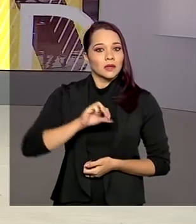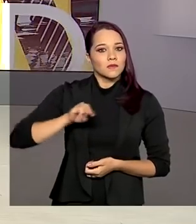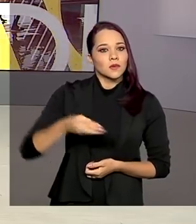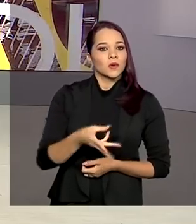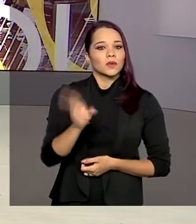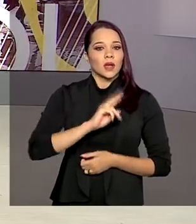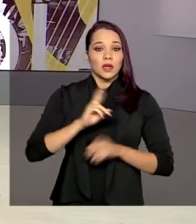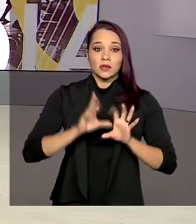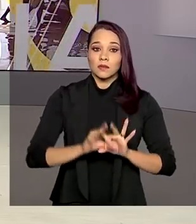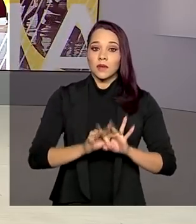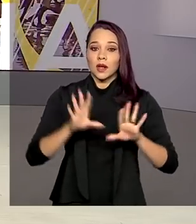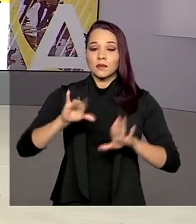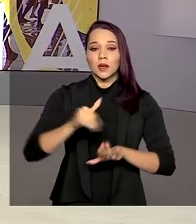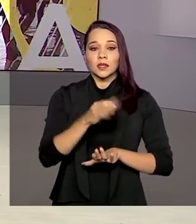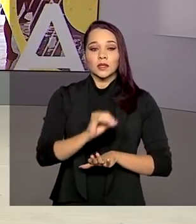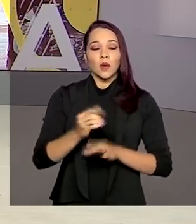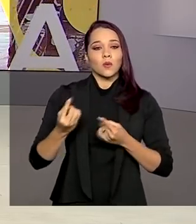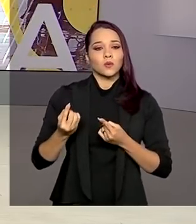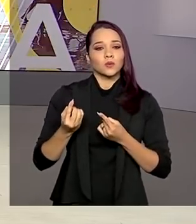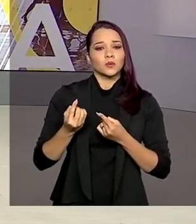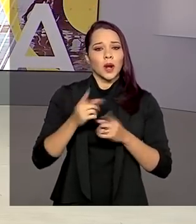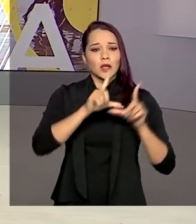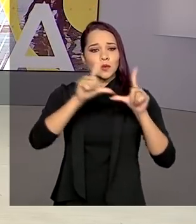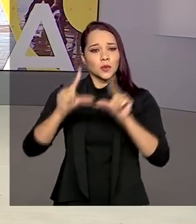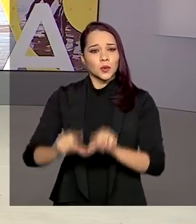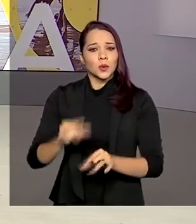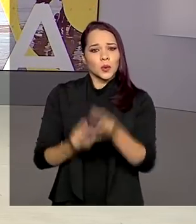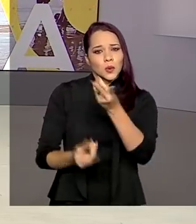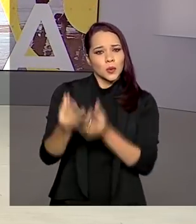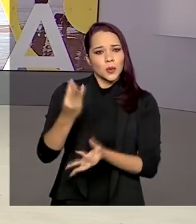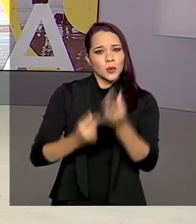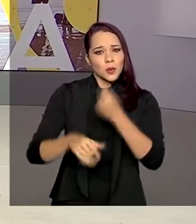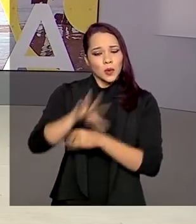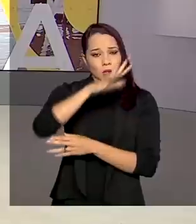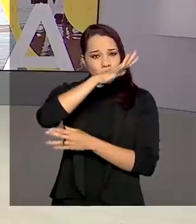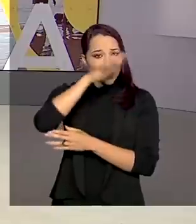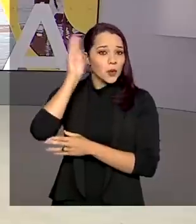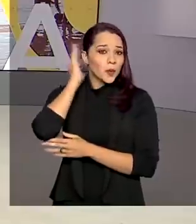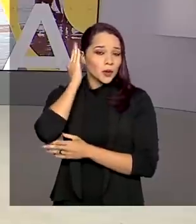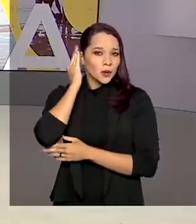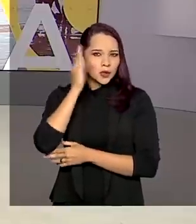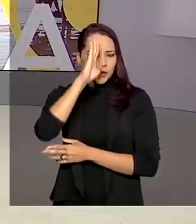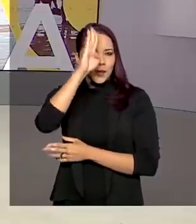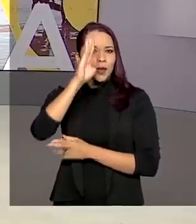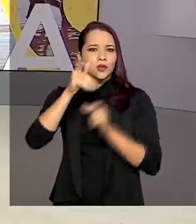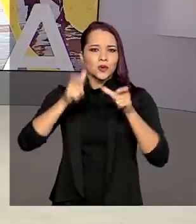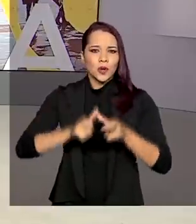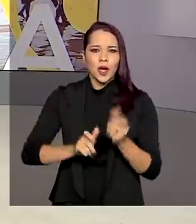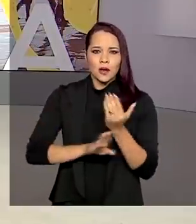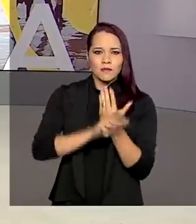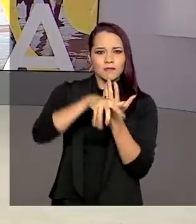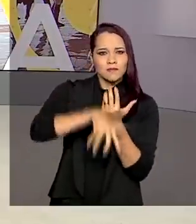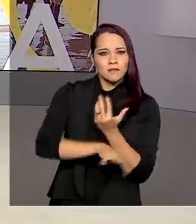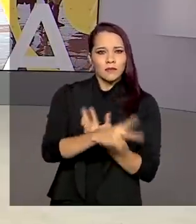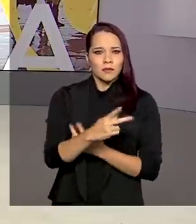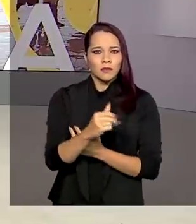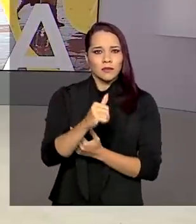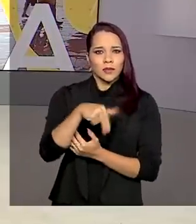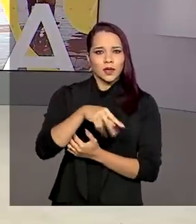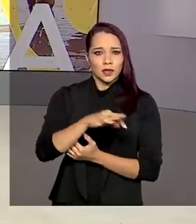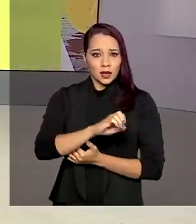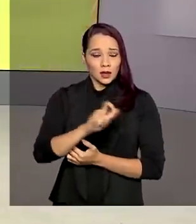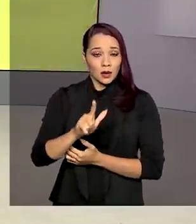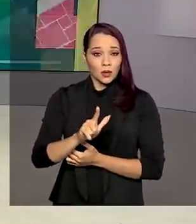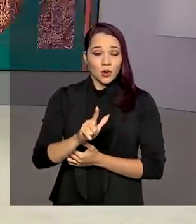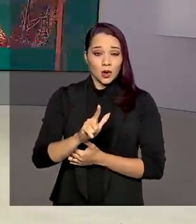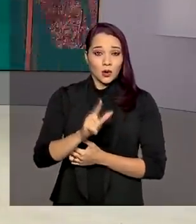foram liberados para ações de combate a queimadas em Mato Grosso, em especial na região do Pantanal. O dinheiro foi repassado logo após